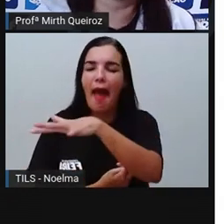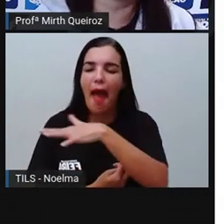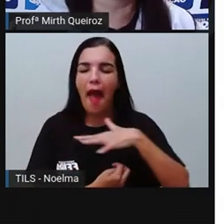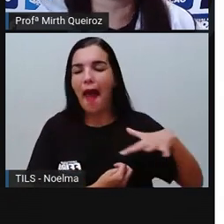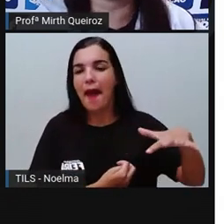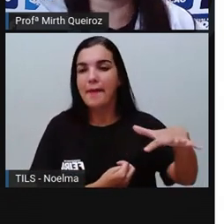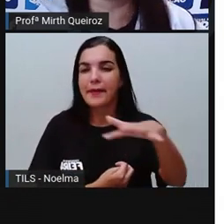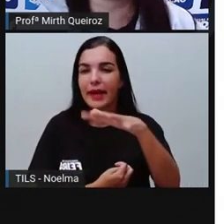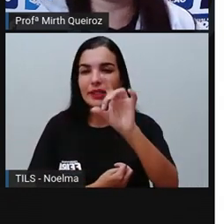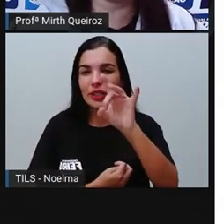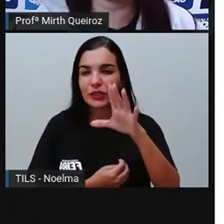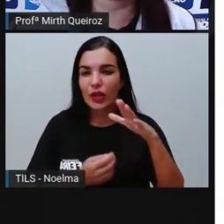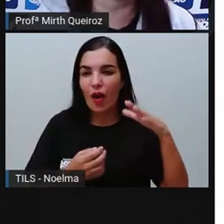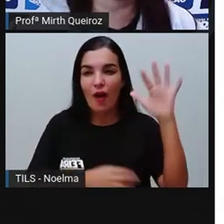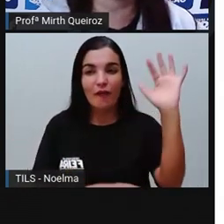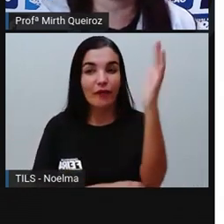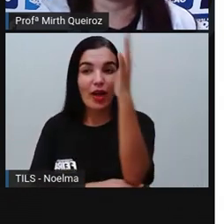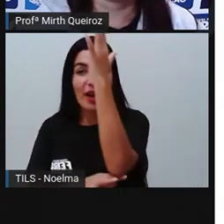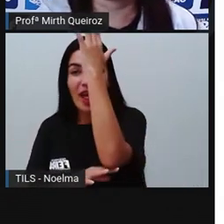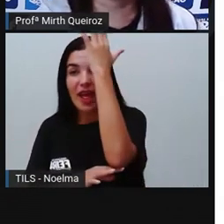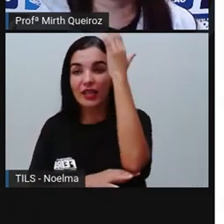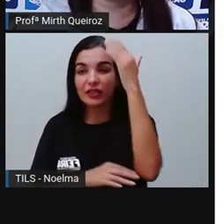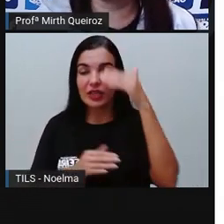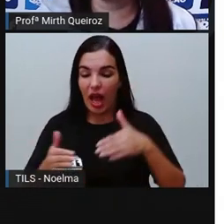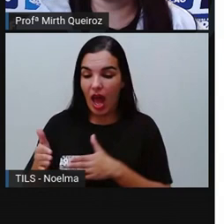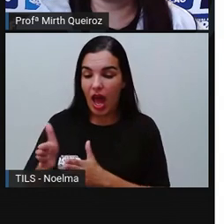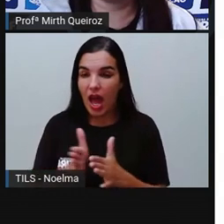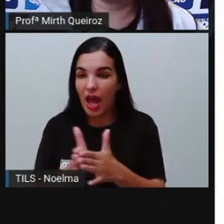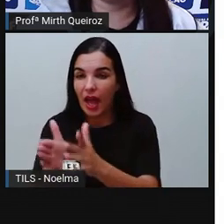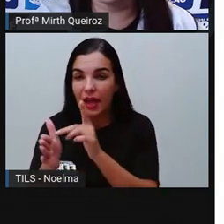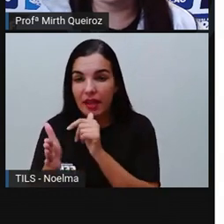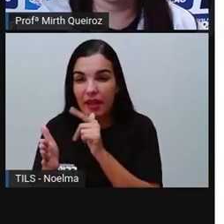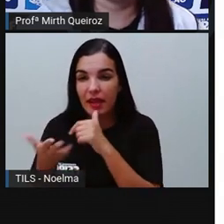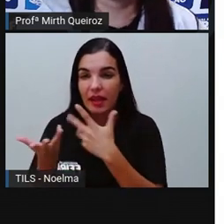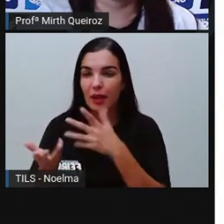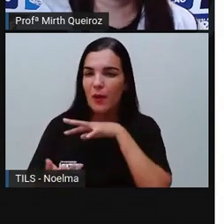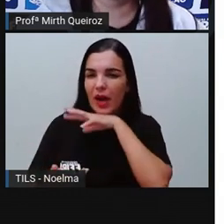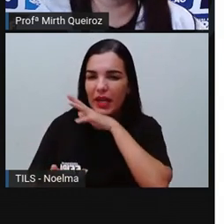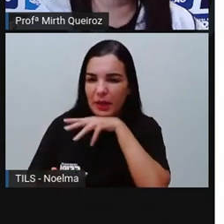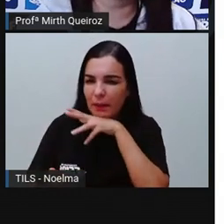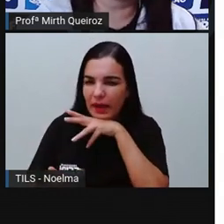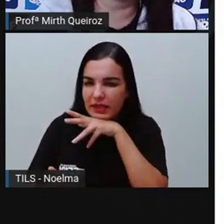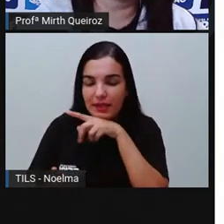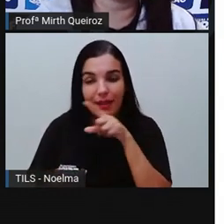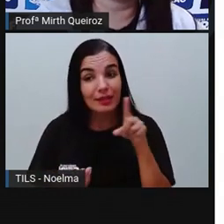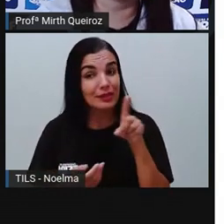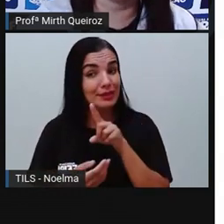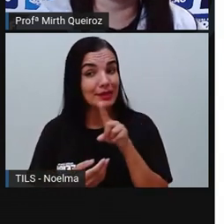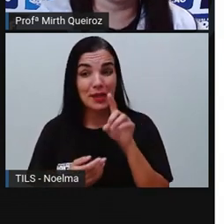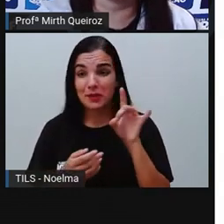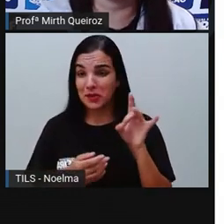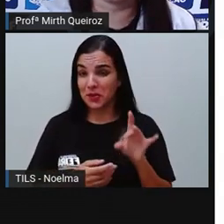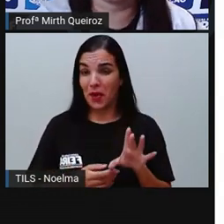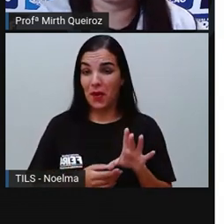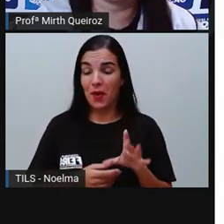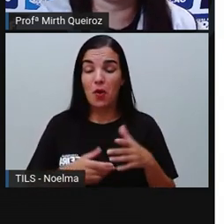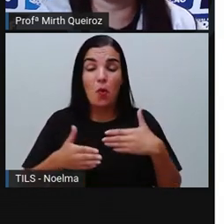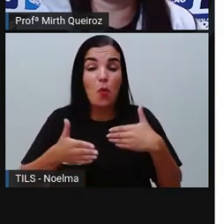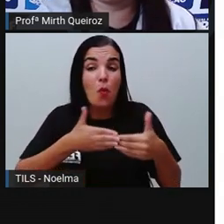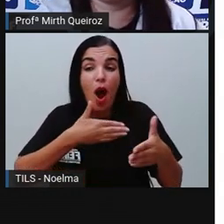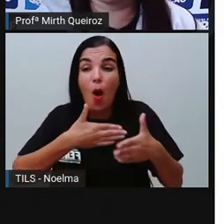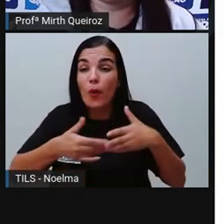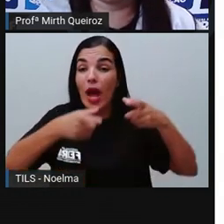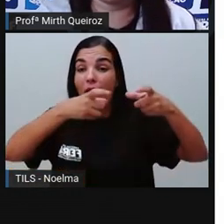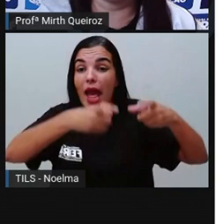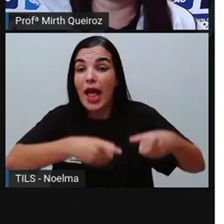dos rios, das matas, dos animais que vivem lá. E meio ambiente não é só isso. Qualquer lugar que a